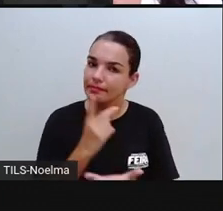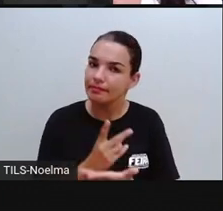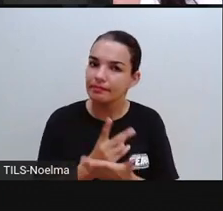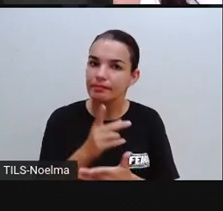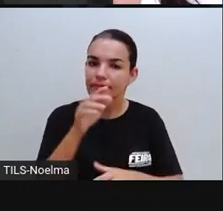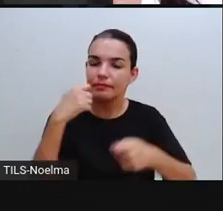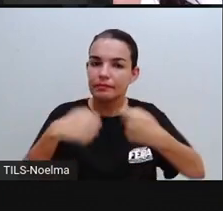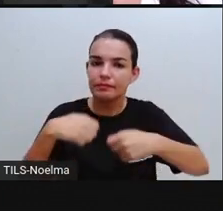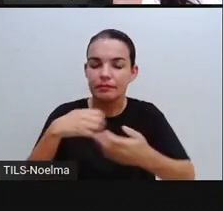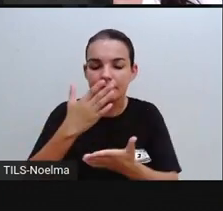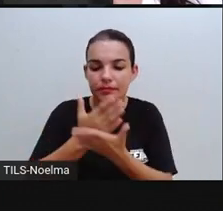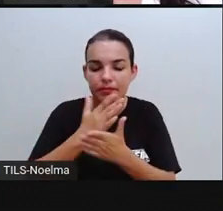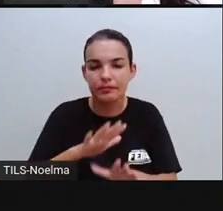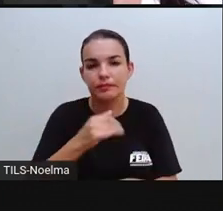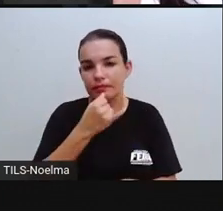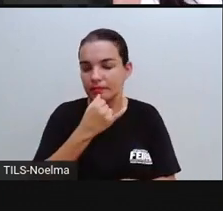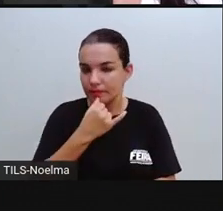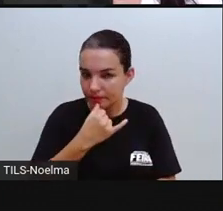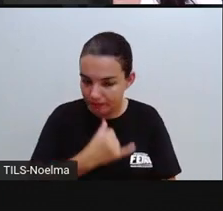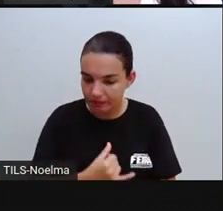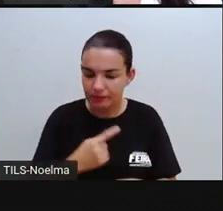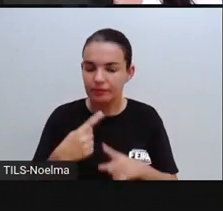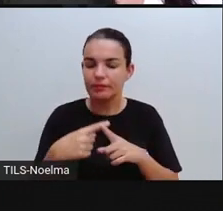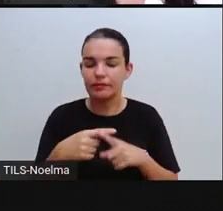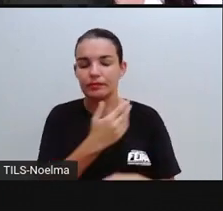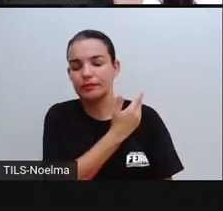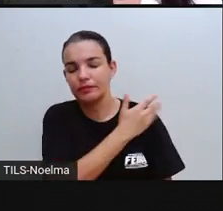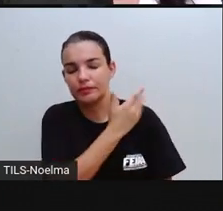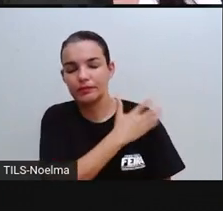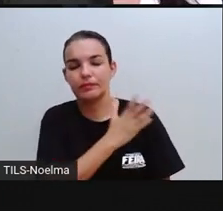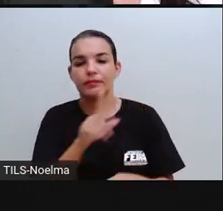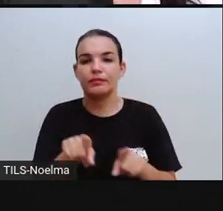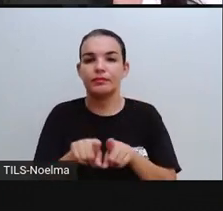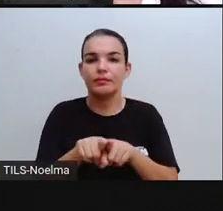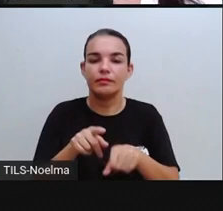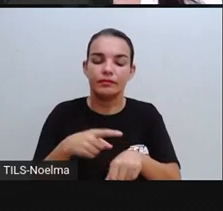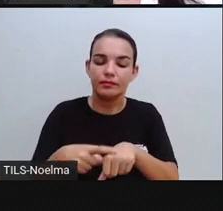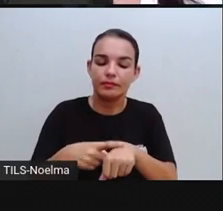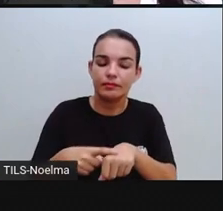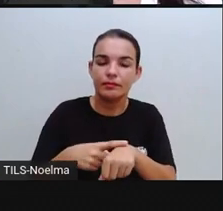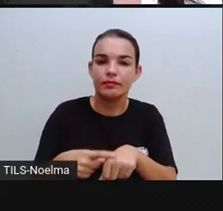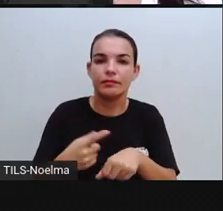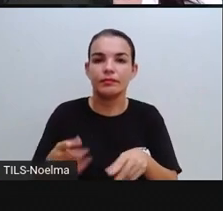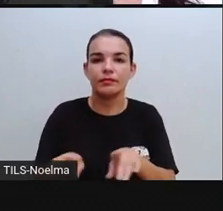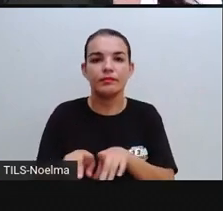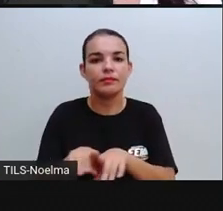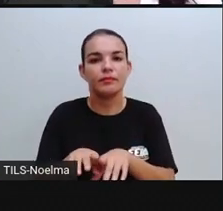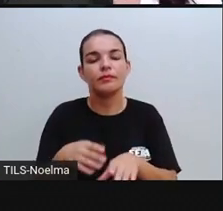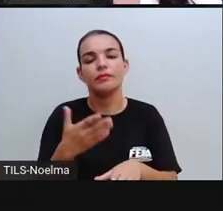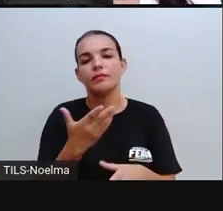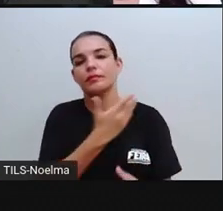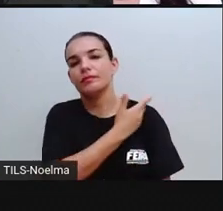geração, infelizmente, o preconceito, o racismo e a discriminação.